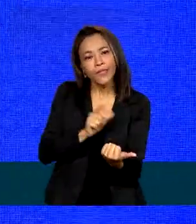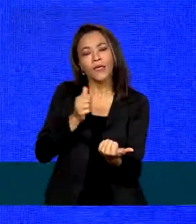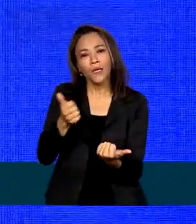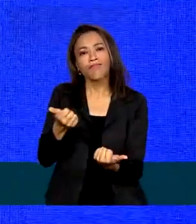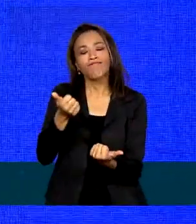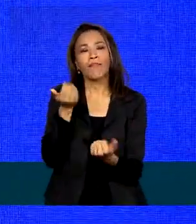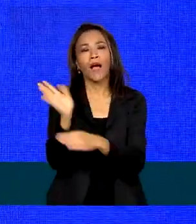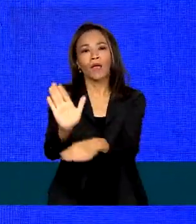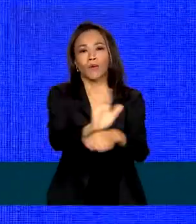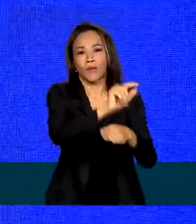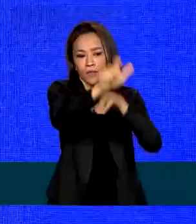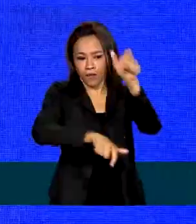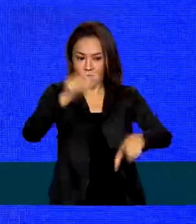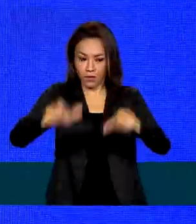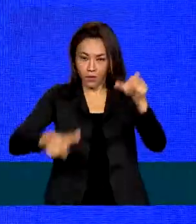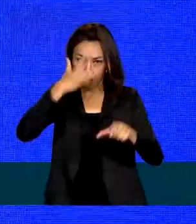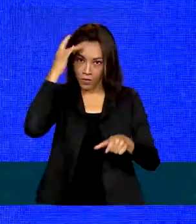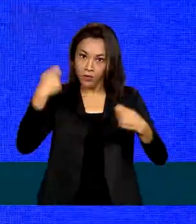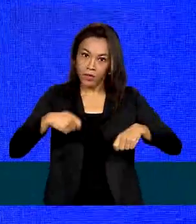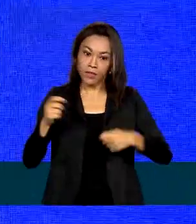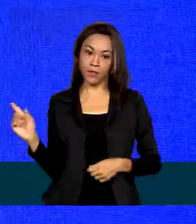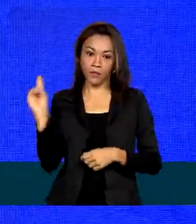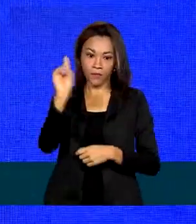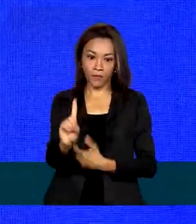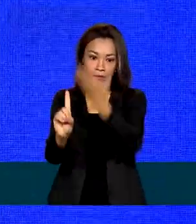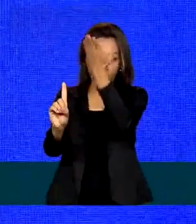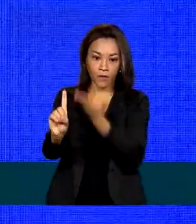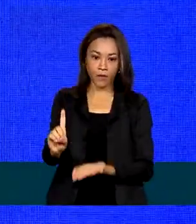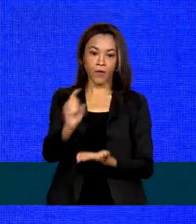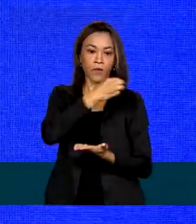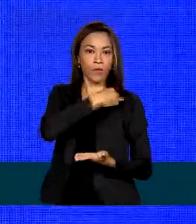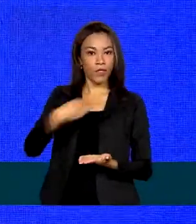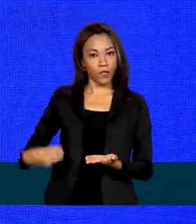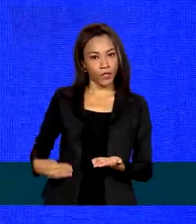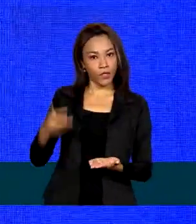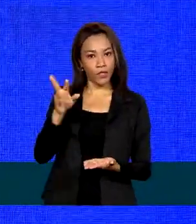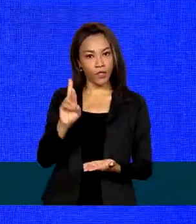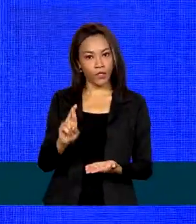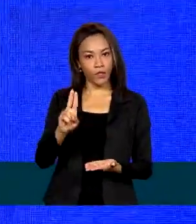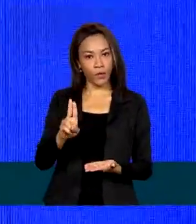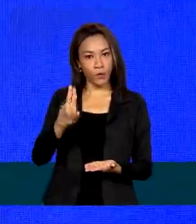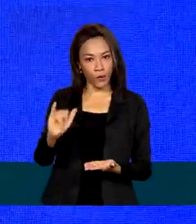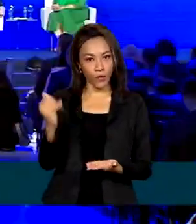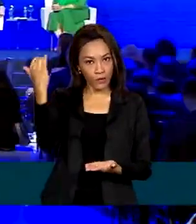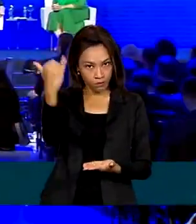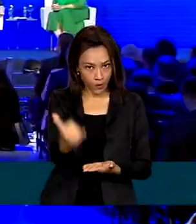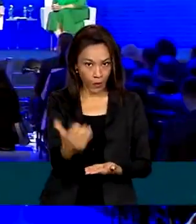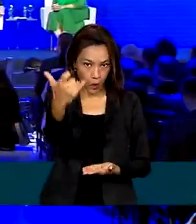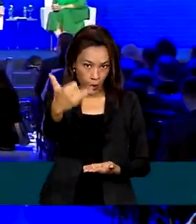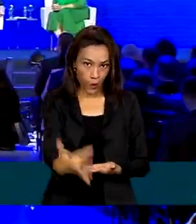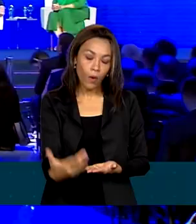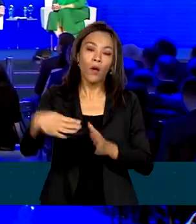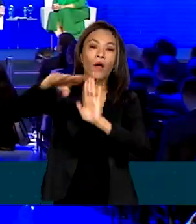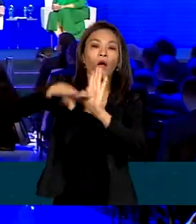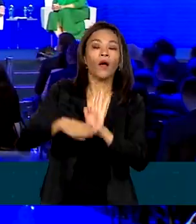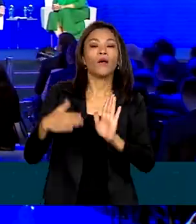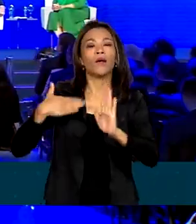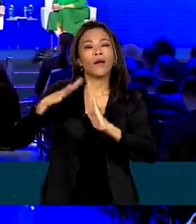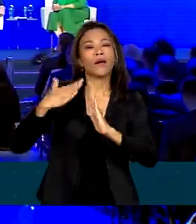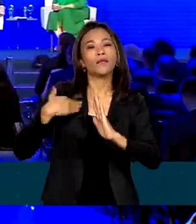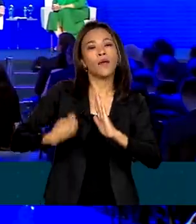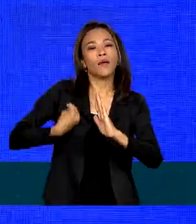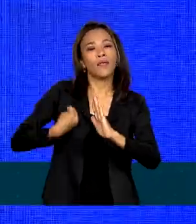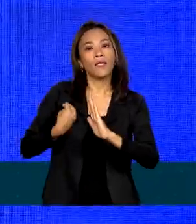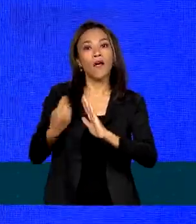O ministro Rui Costa, presente no evento, garantiu que o programa Minha Casa Minha Vida volta na próxima